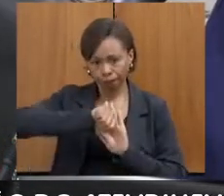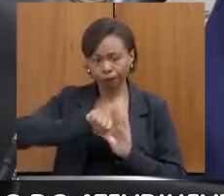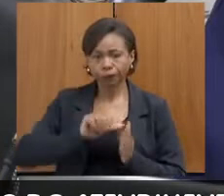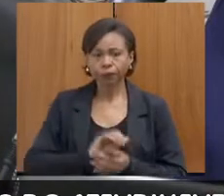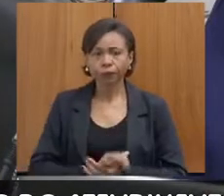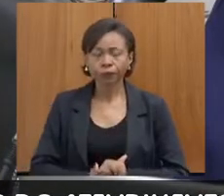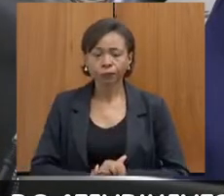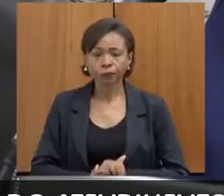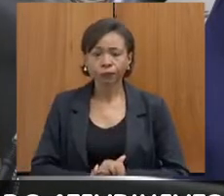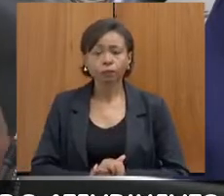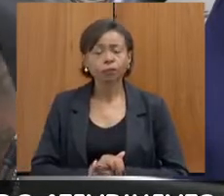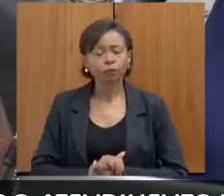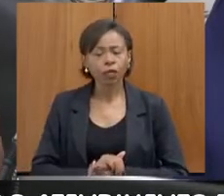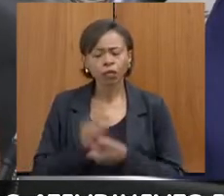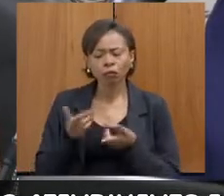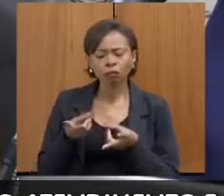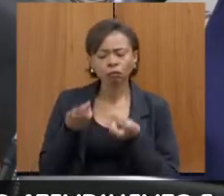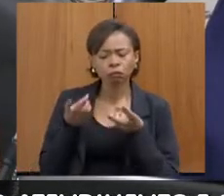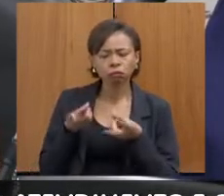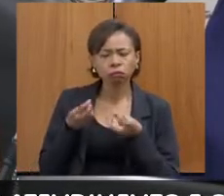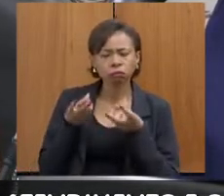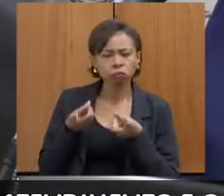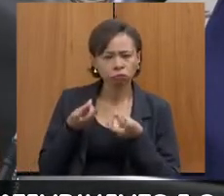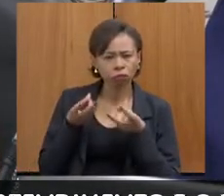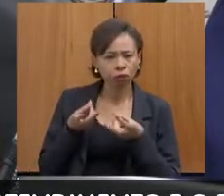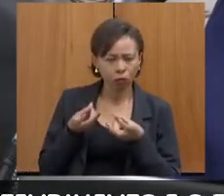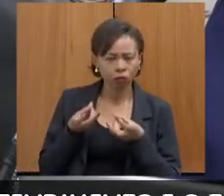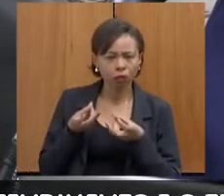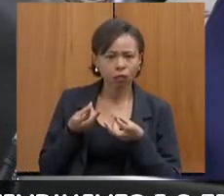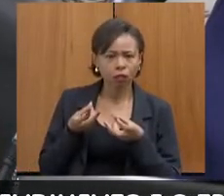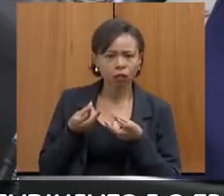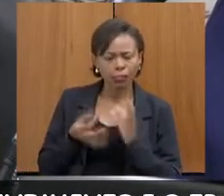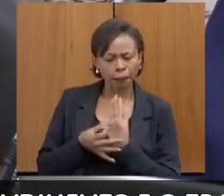Então, a escuta especializada, no caso, a Nadeã,